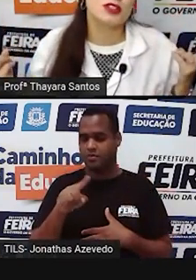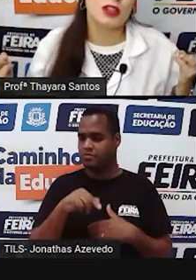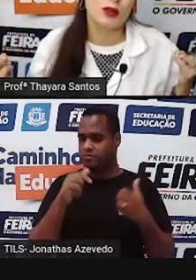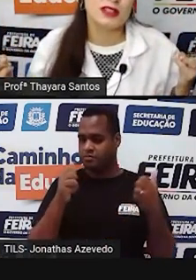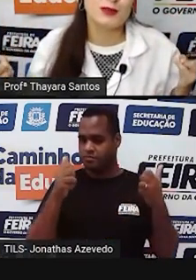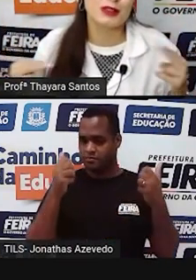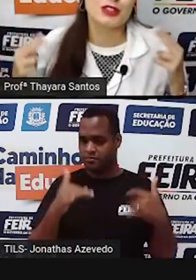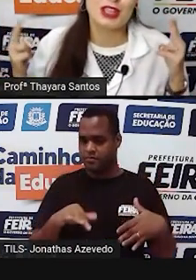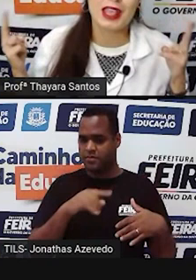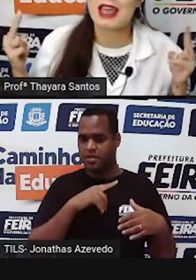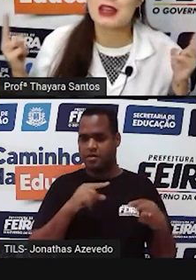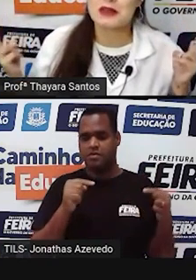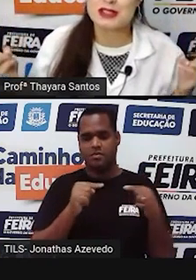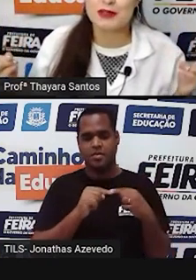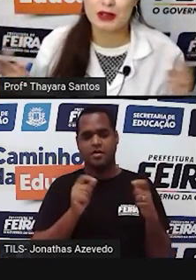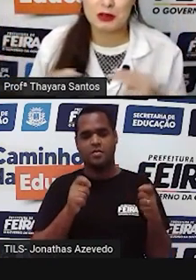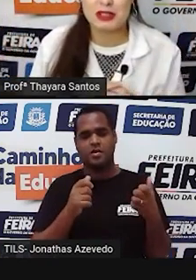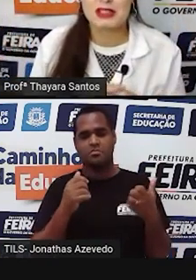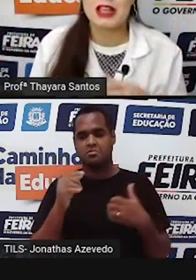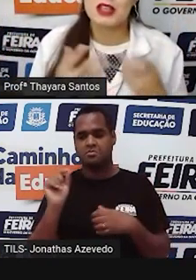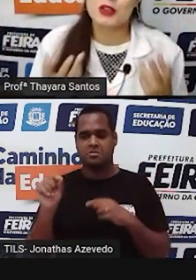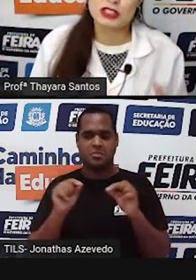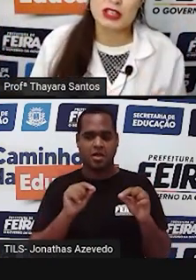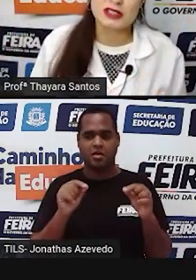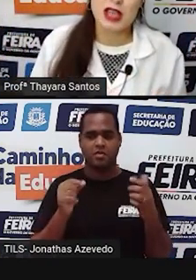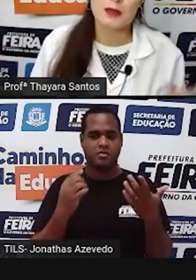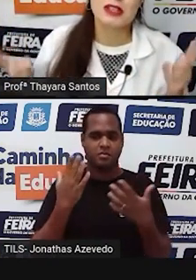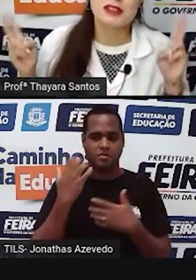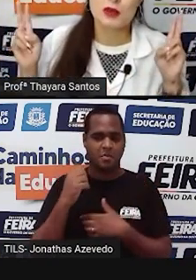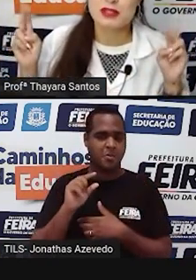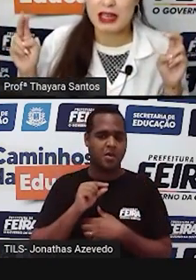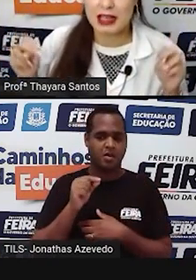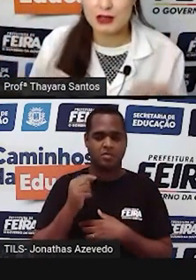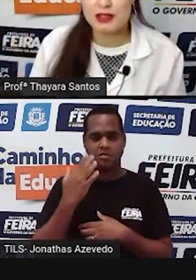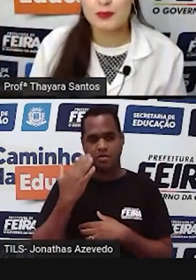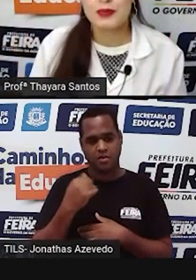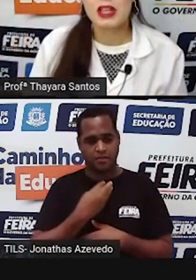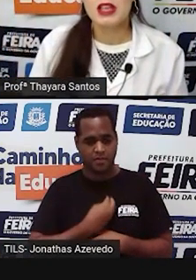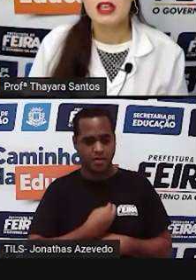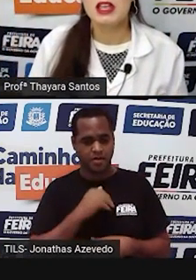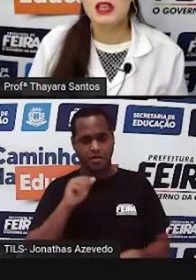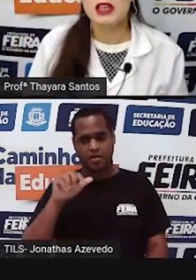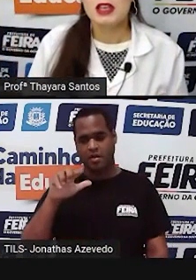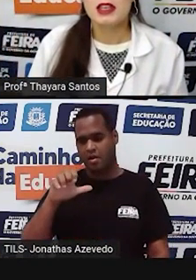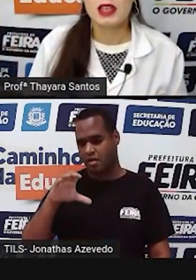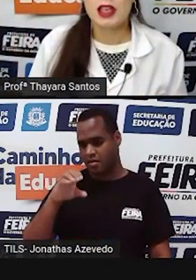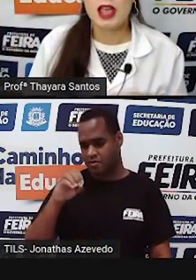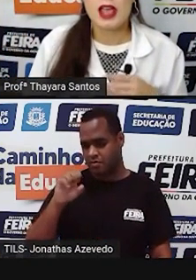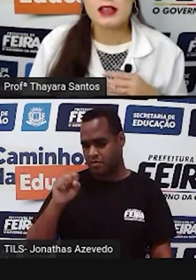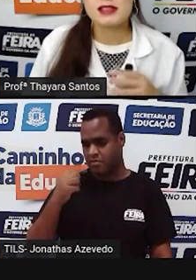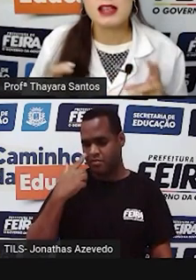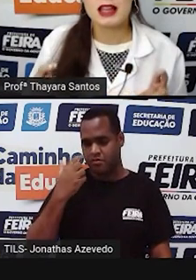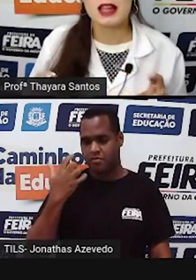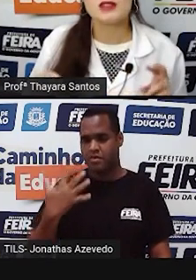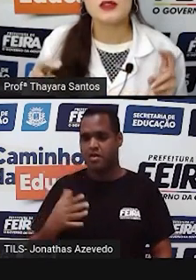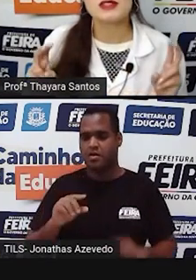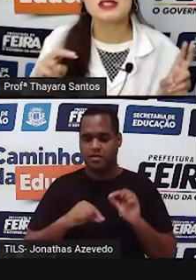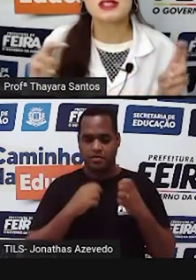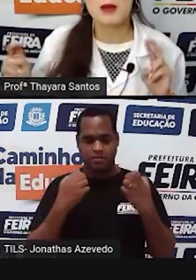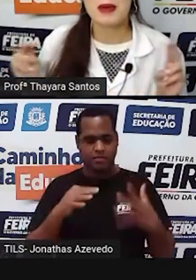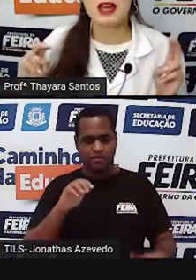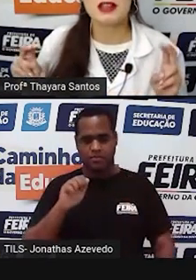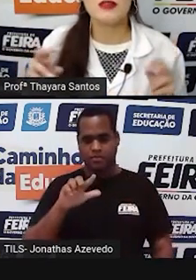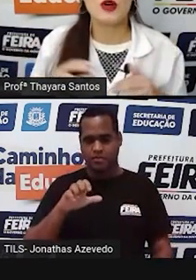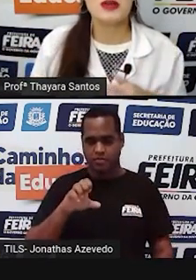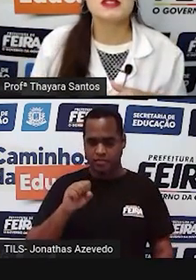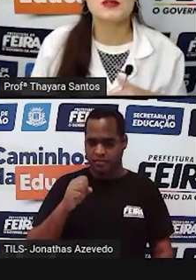época, não tinha conhecimento de quem eram esses fatores, que hoje a gente sabe que são os alelos. E que esses alelos vão se